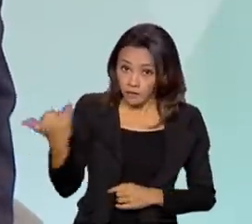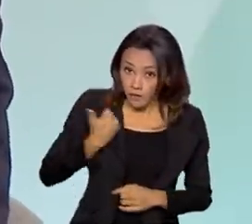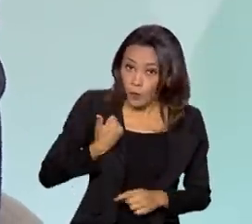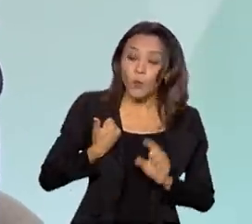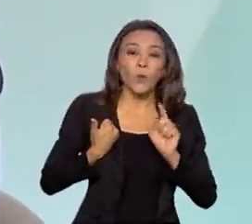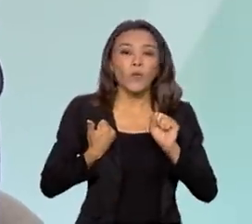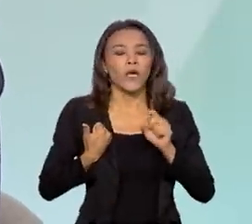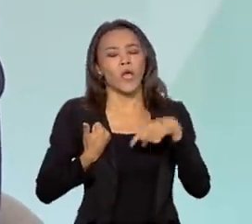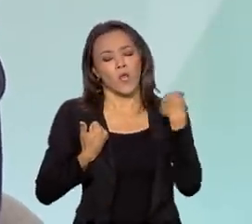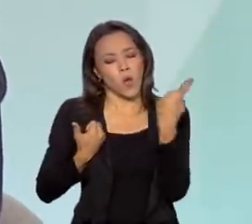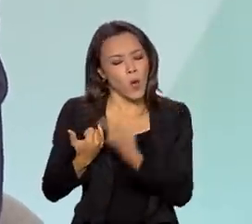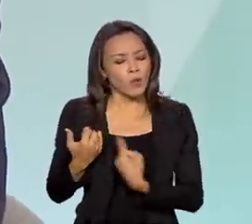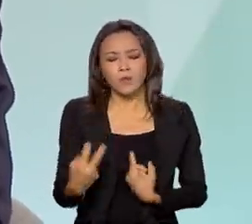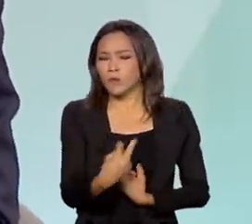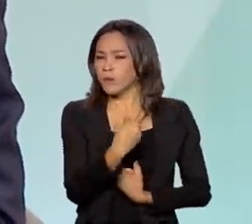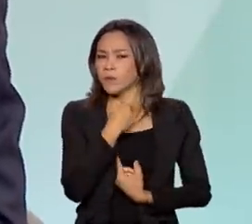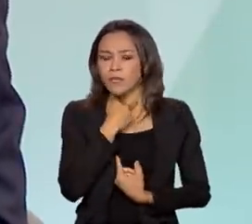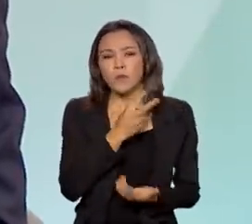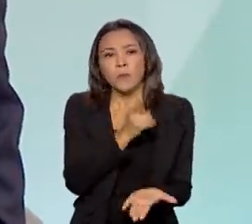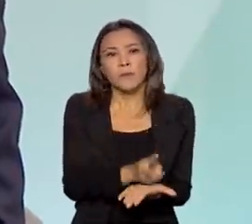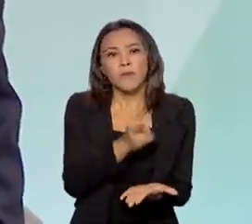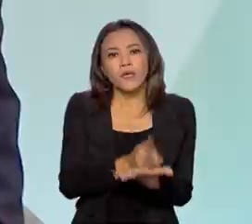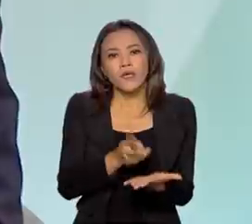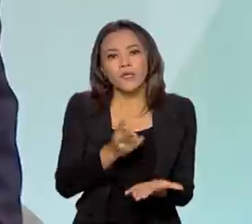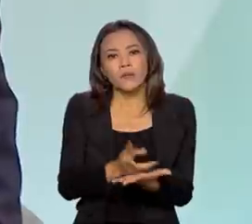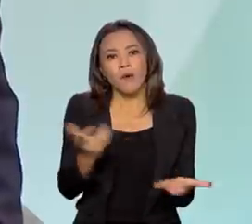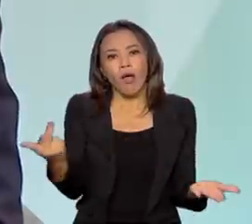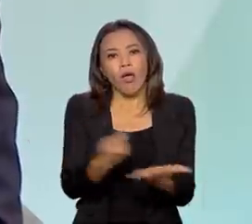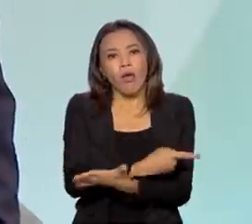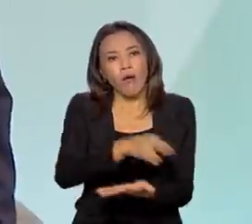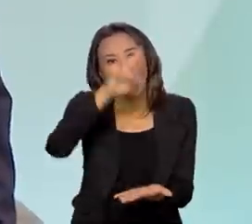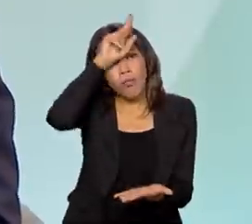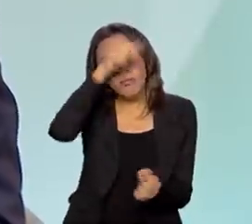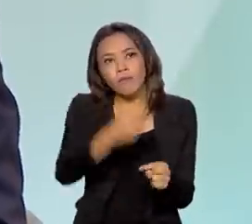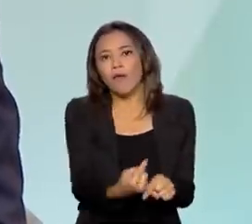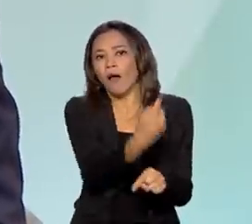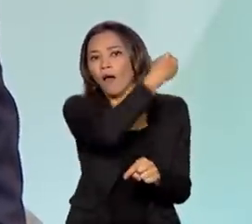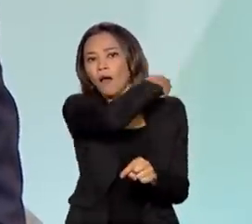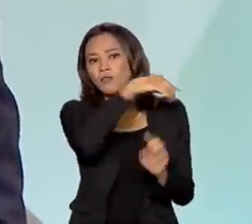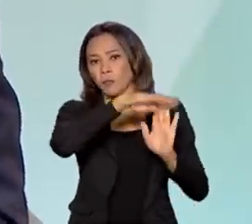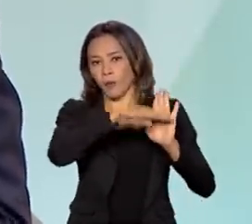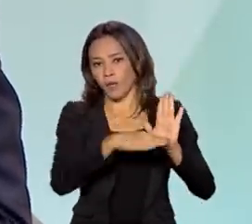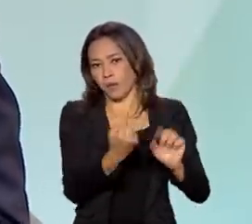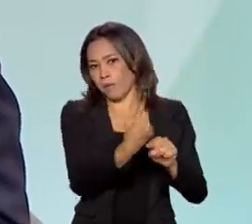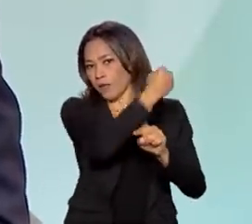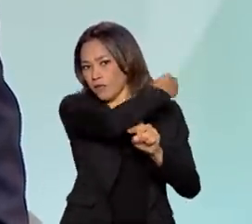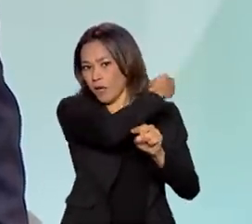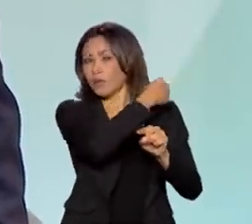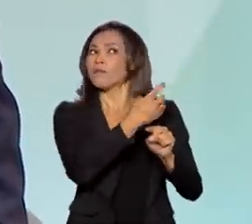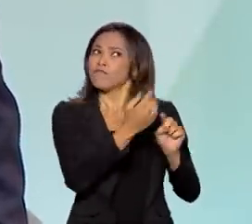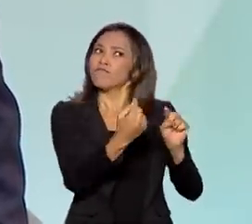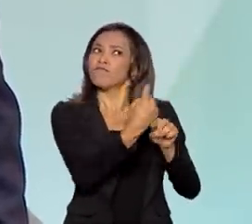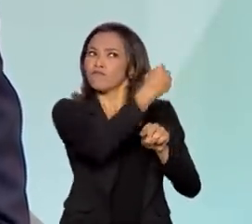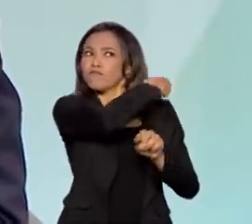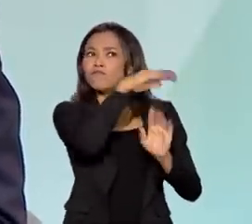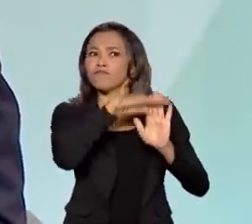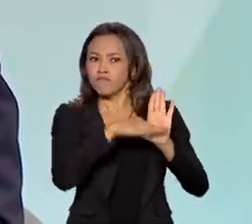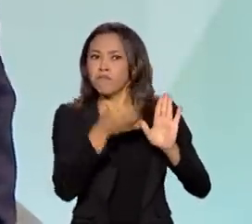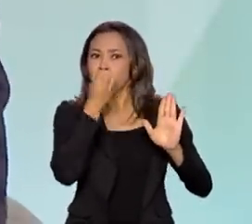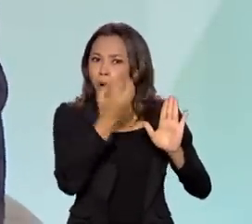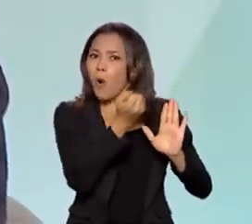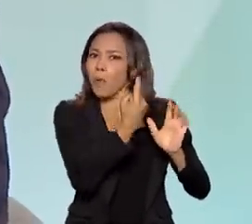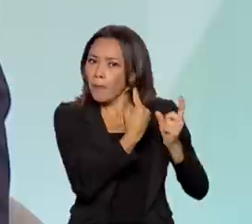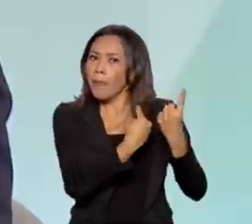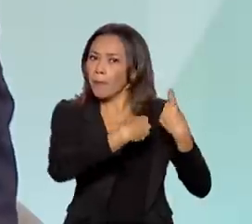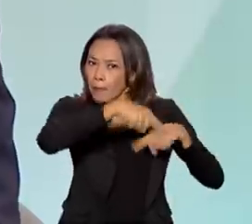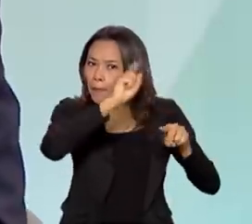podemos incorrer no mesmo erro do programa anterior, ainda que o programa anterior tenha muito êxito, mas nós